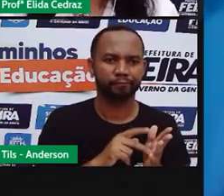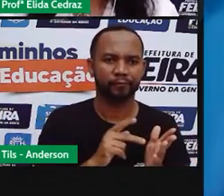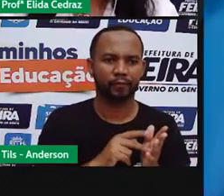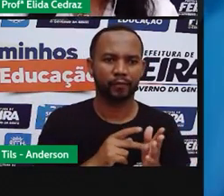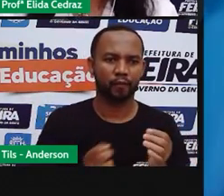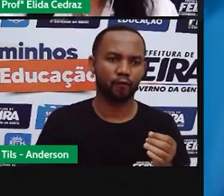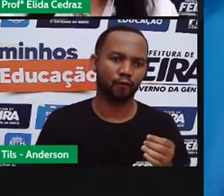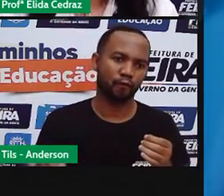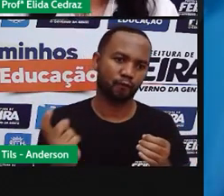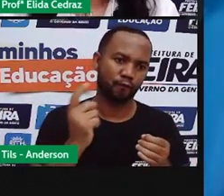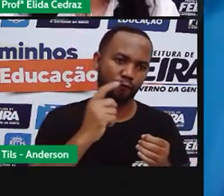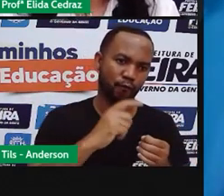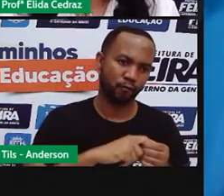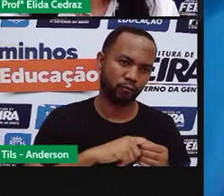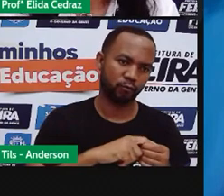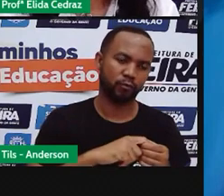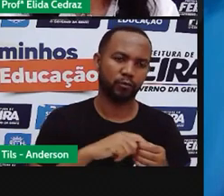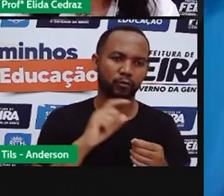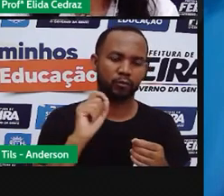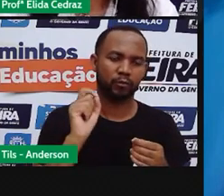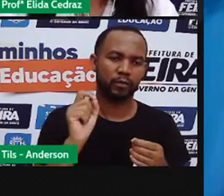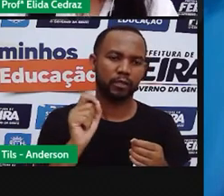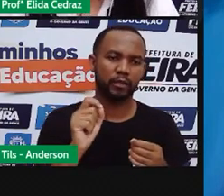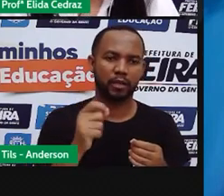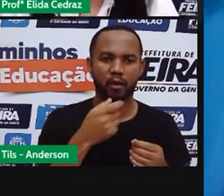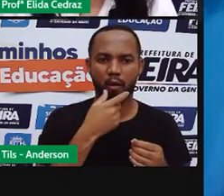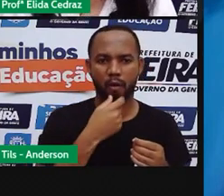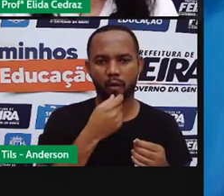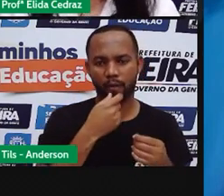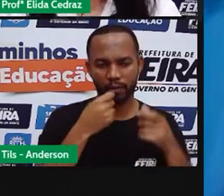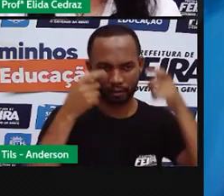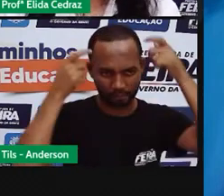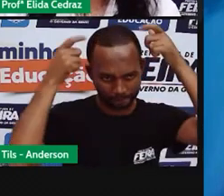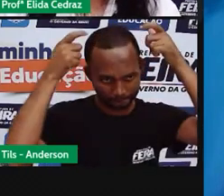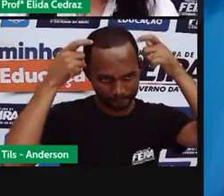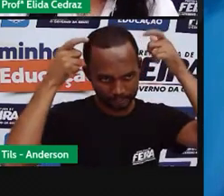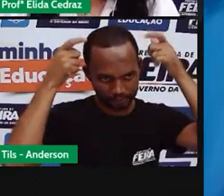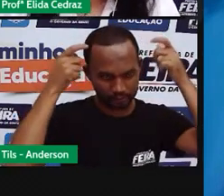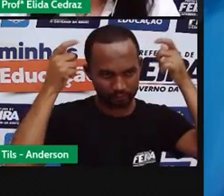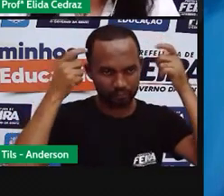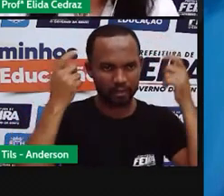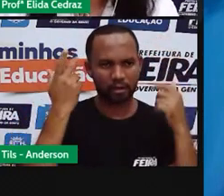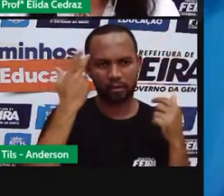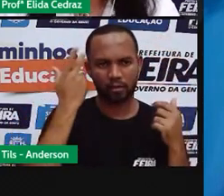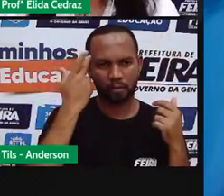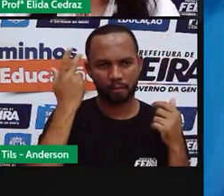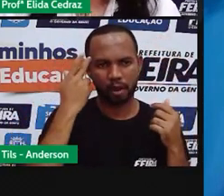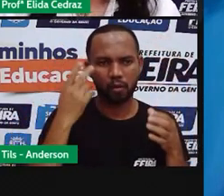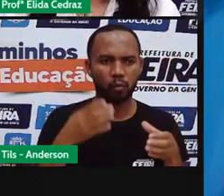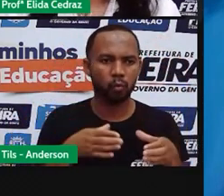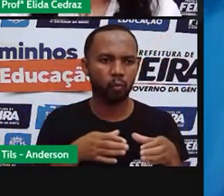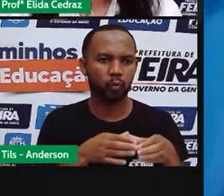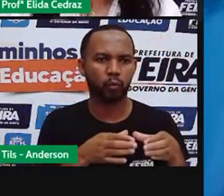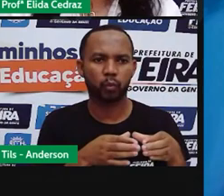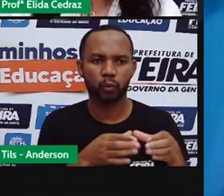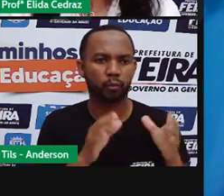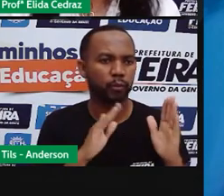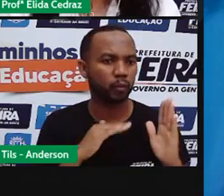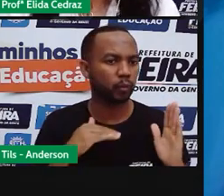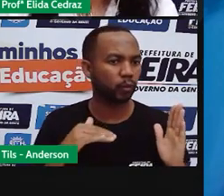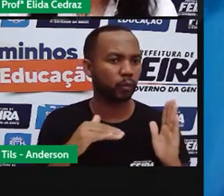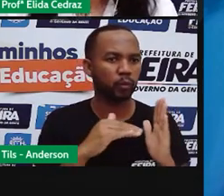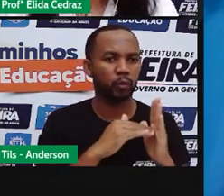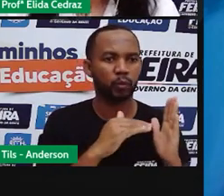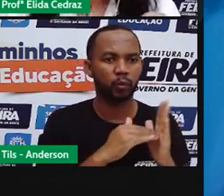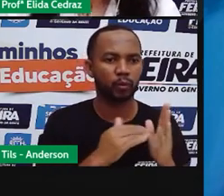voltou a ser o príncipe de antes. E os seus funcionários, todo o castelo, voltou